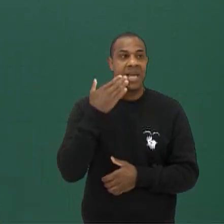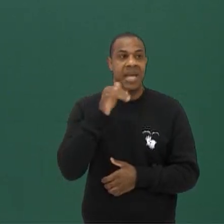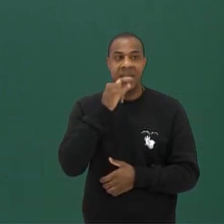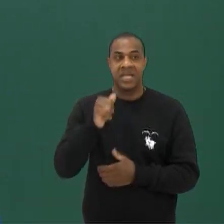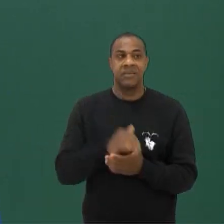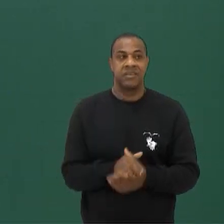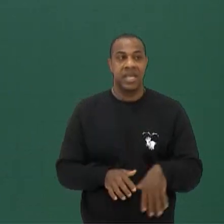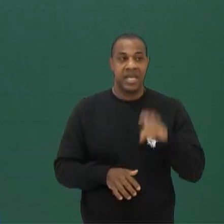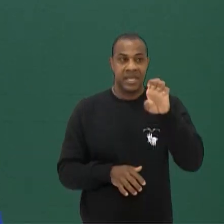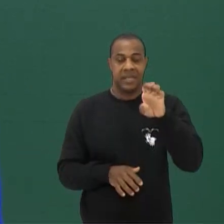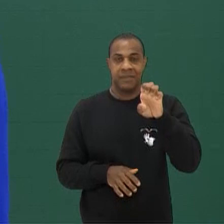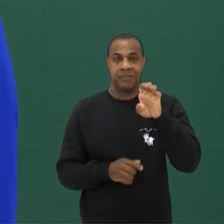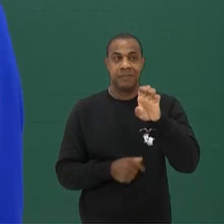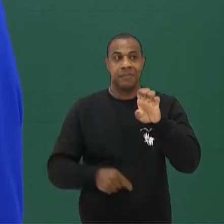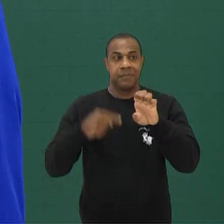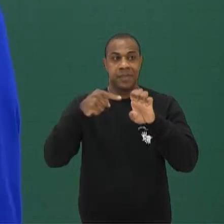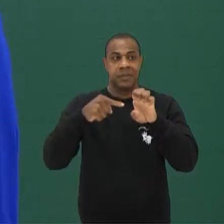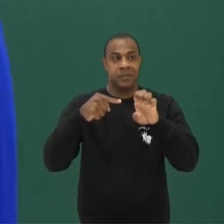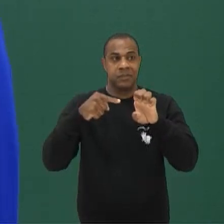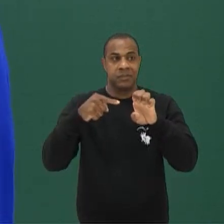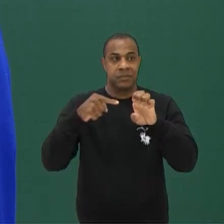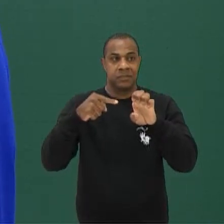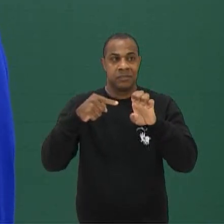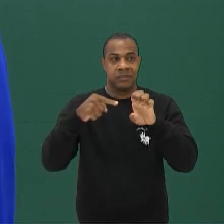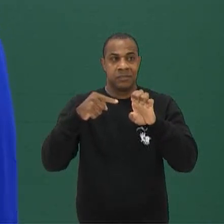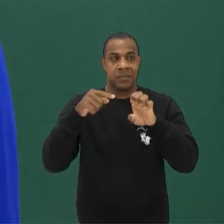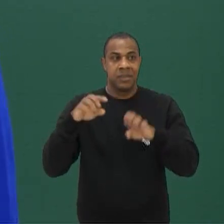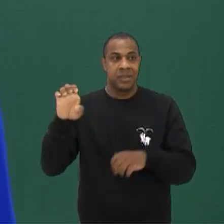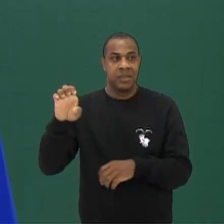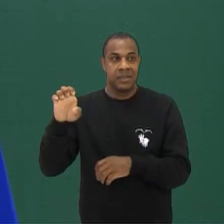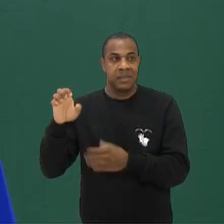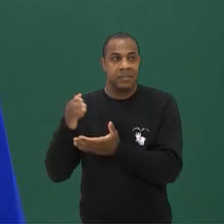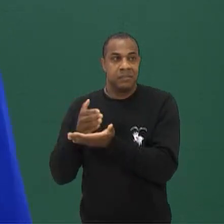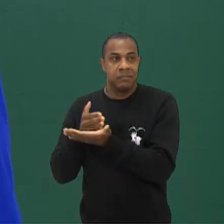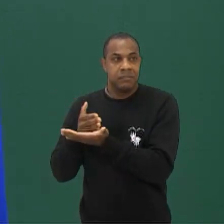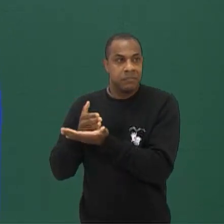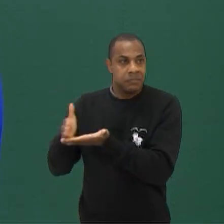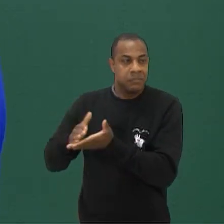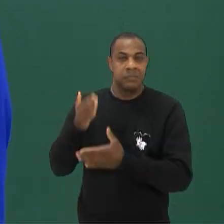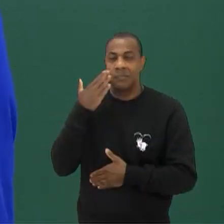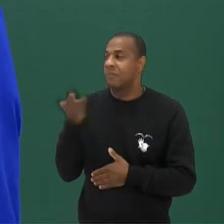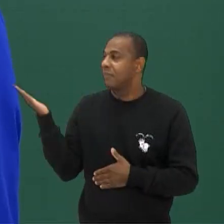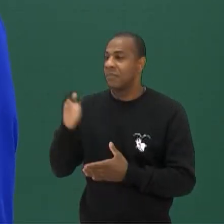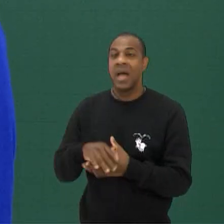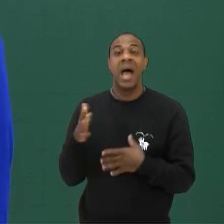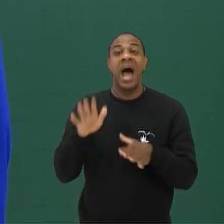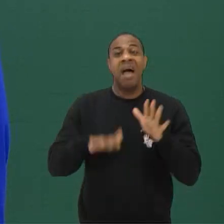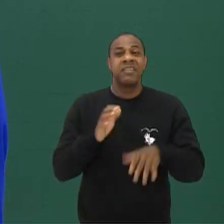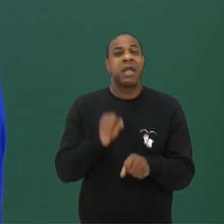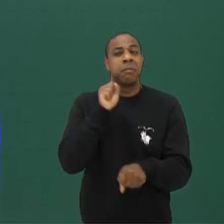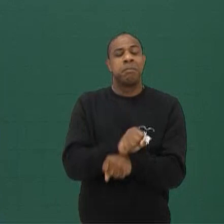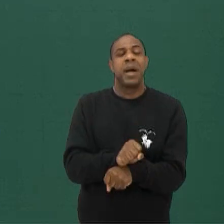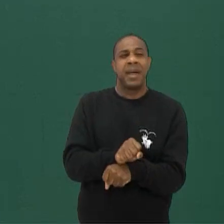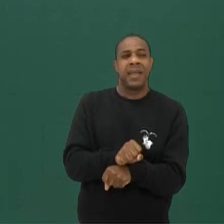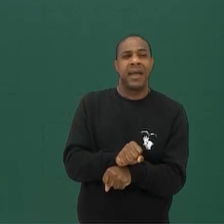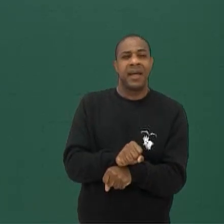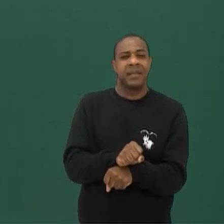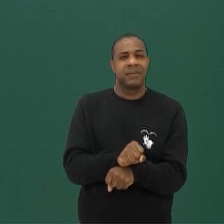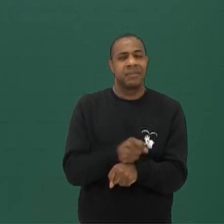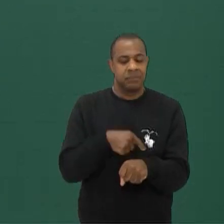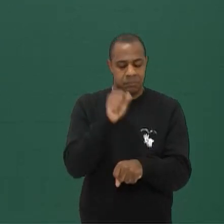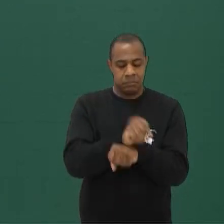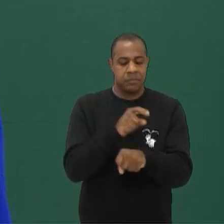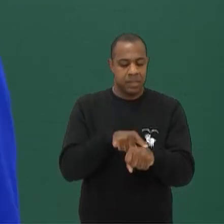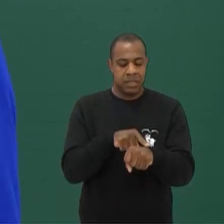deslocamento Leva em consideração Que ele está em repouso No momento Se ele está em repouso Às vezes Nas entrelinhas Que você tem ali Está dizendo Que a